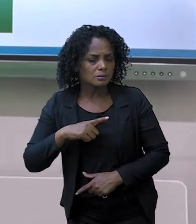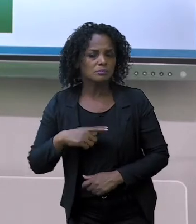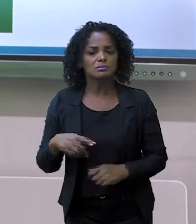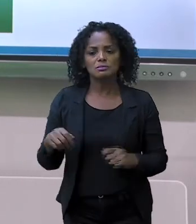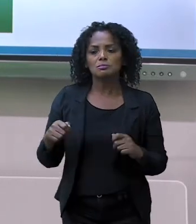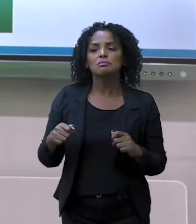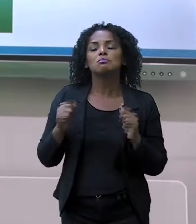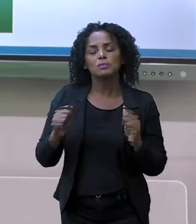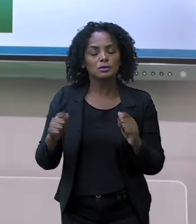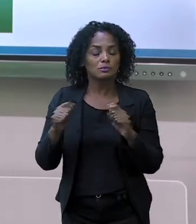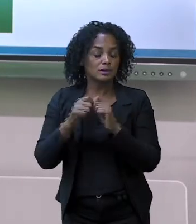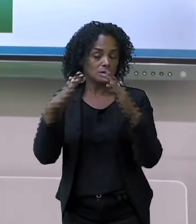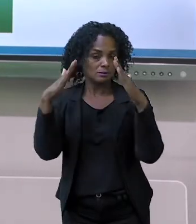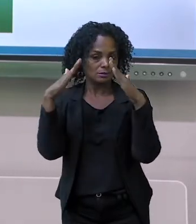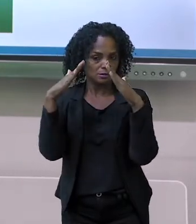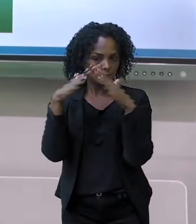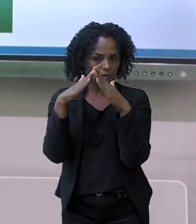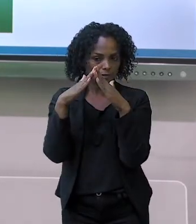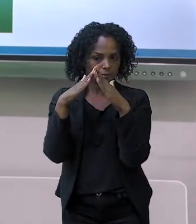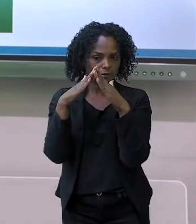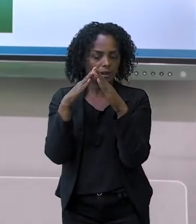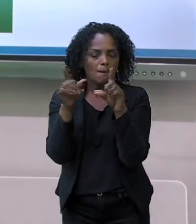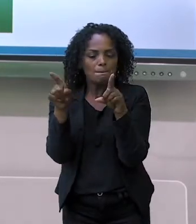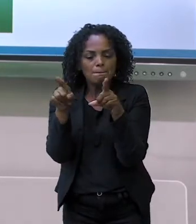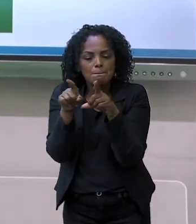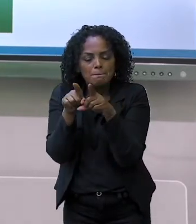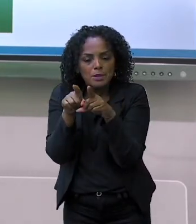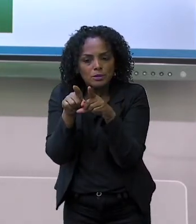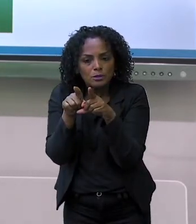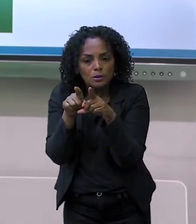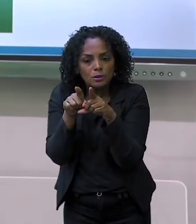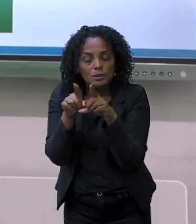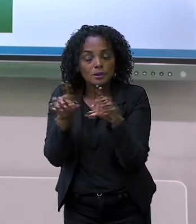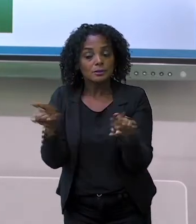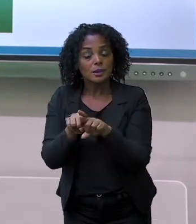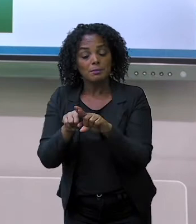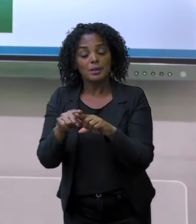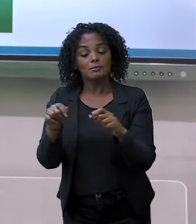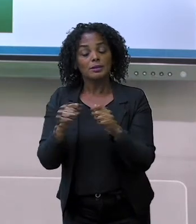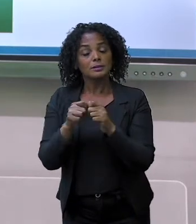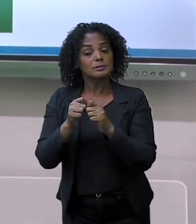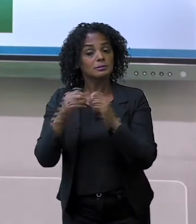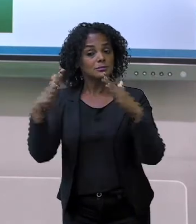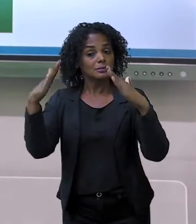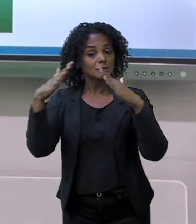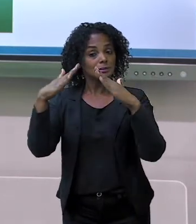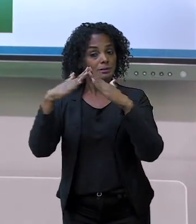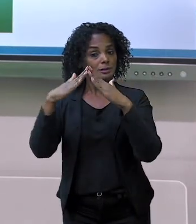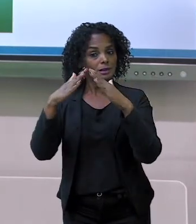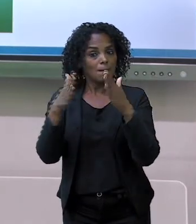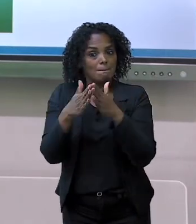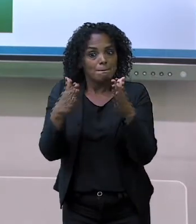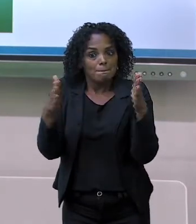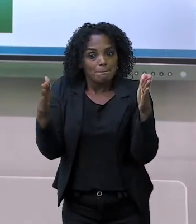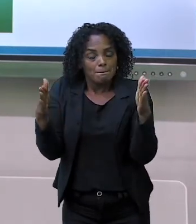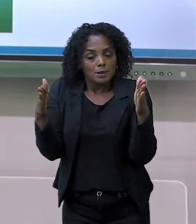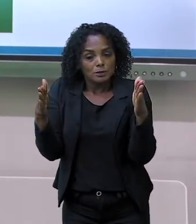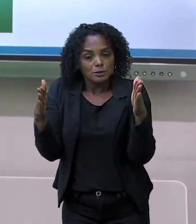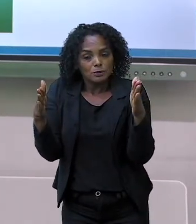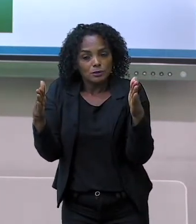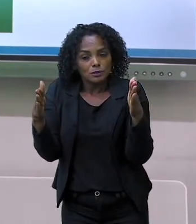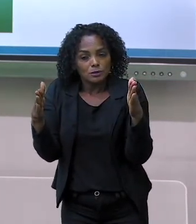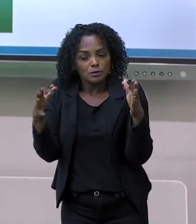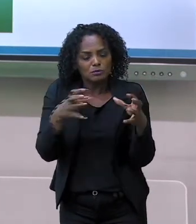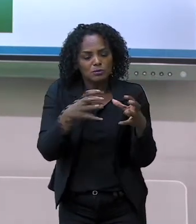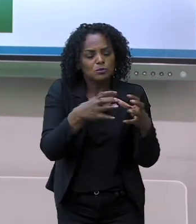uma casa menor, que é das unidades, e a casa maior, que é das dezenas. Dezena vai um montinho de